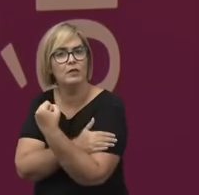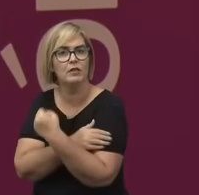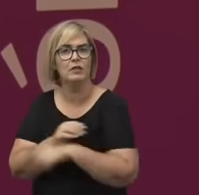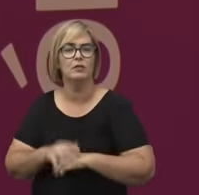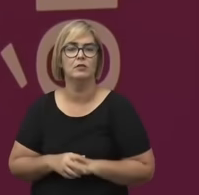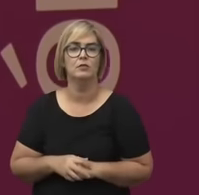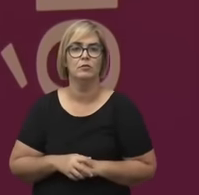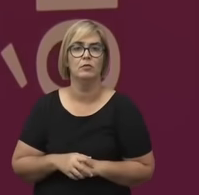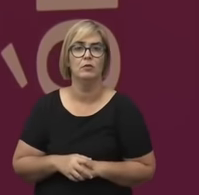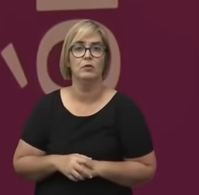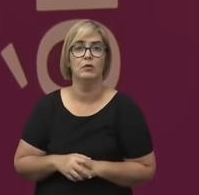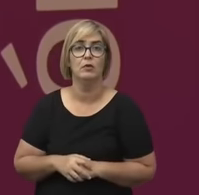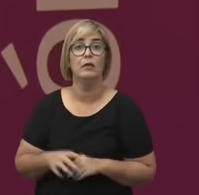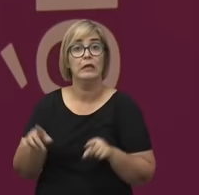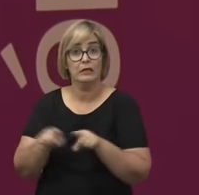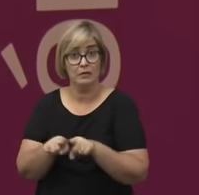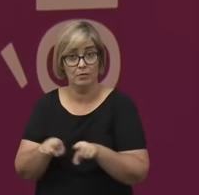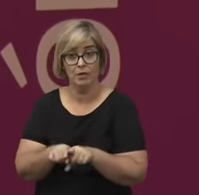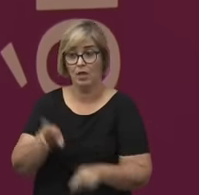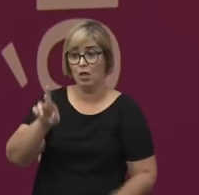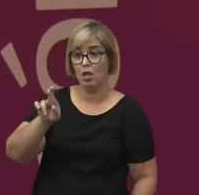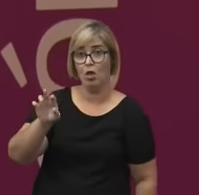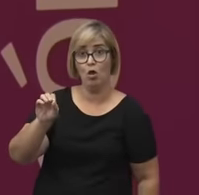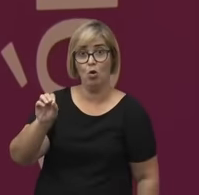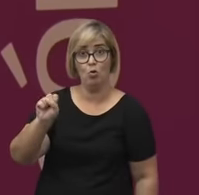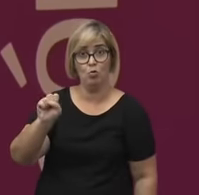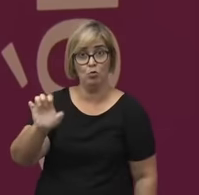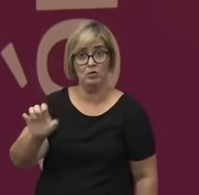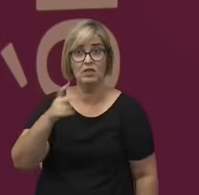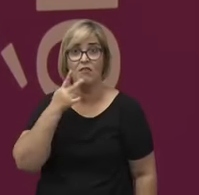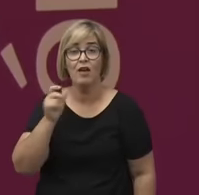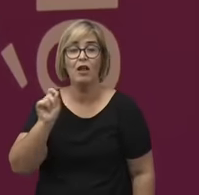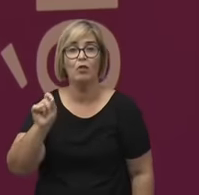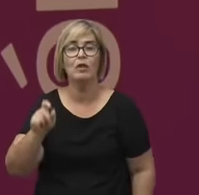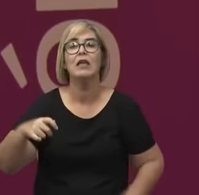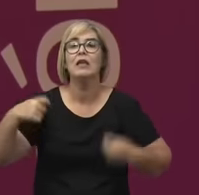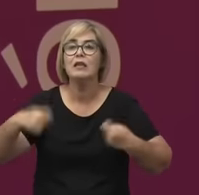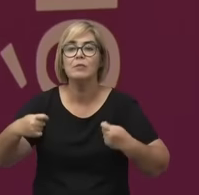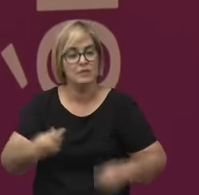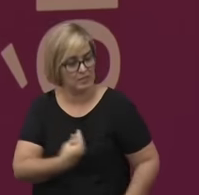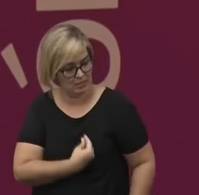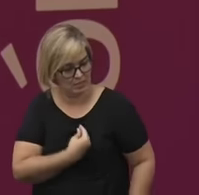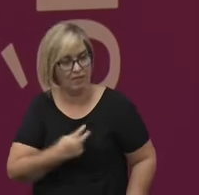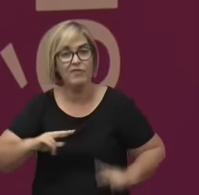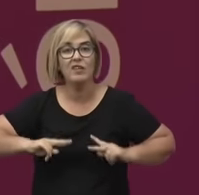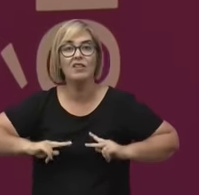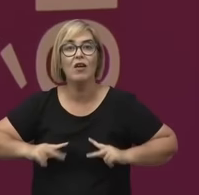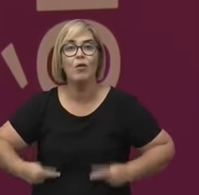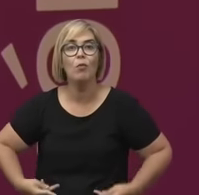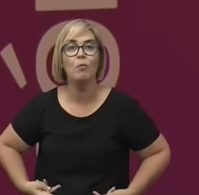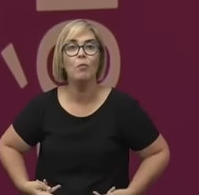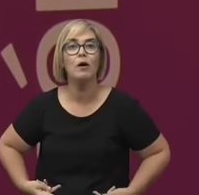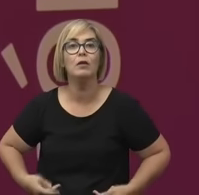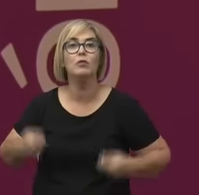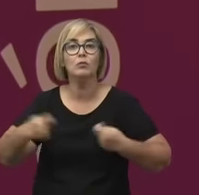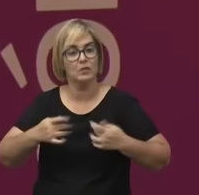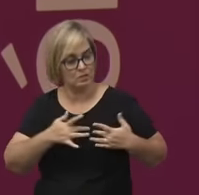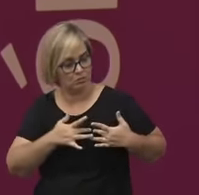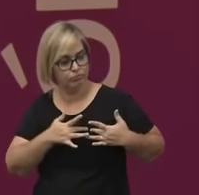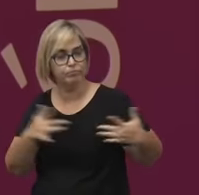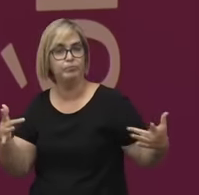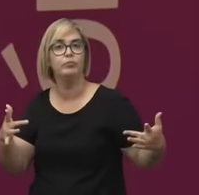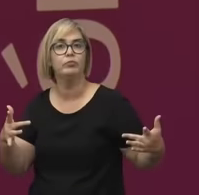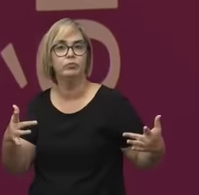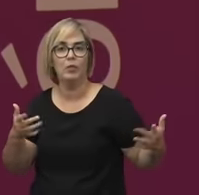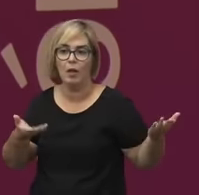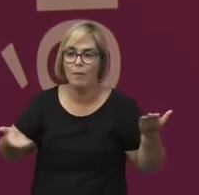Boff e Rosemarie Muraro defendem que é preciso reintroduzir na vida humana a solidariedade e a amorosidade que